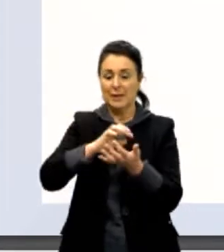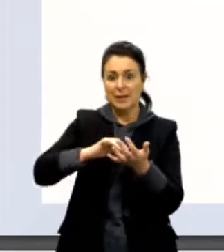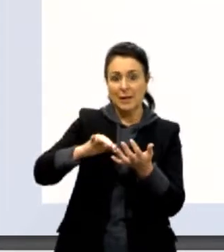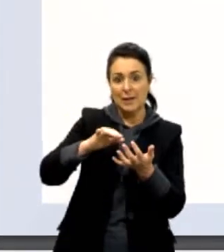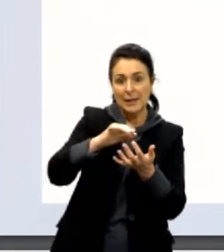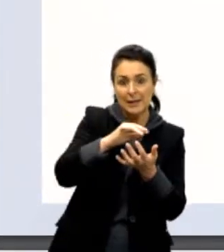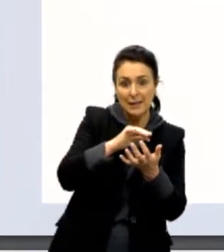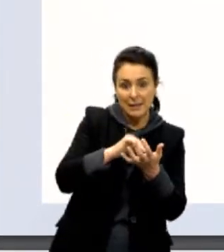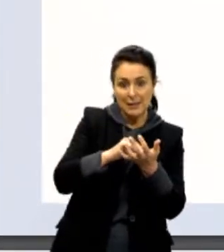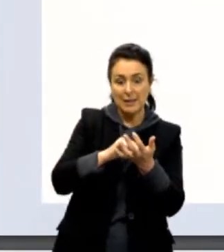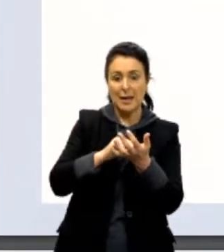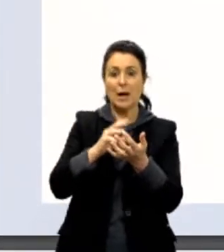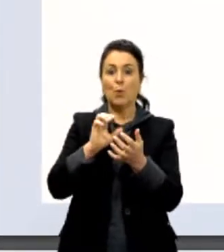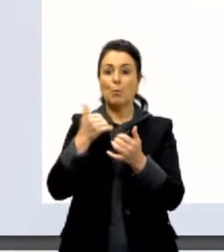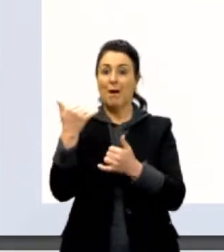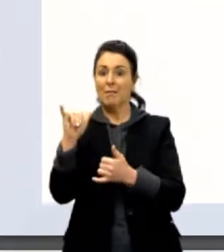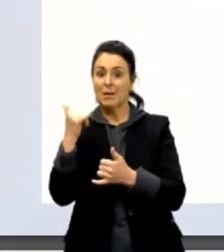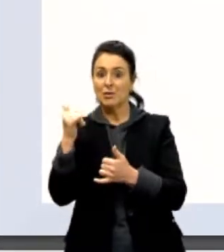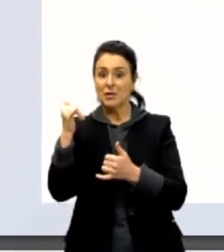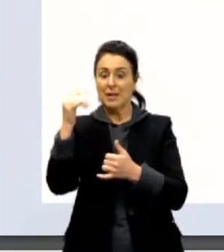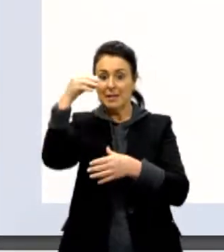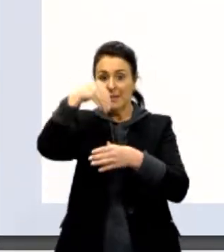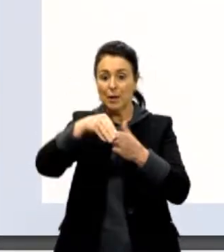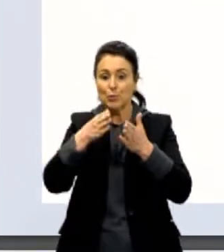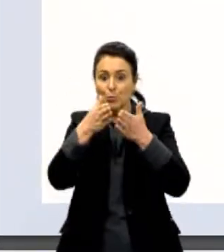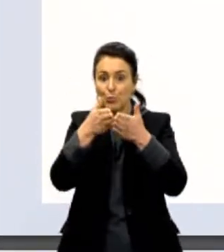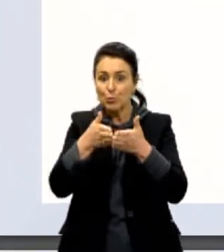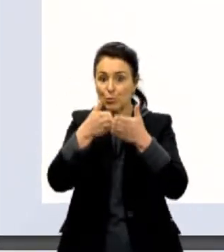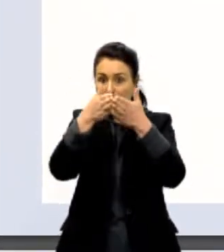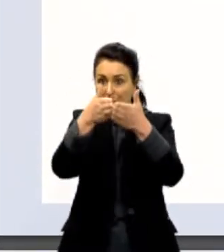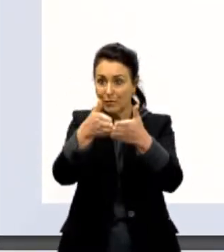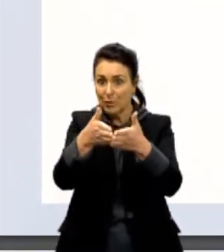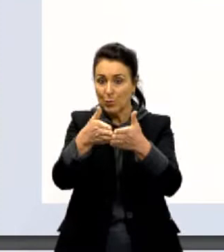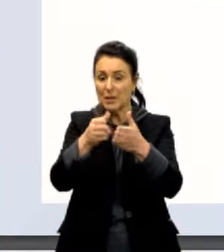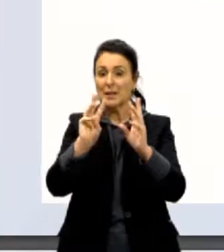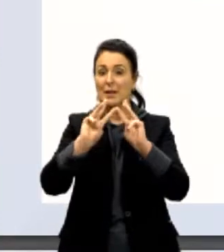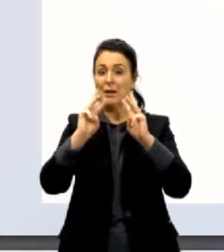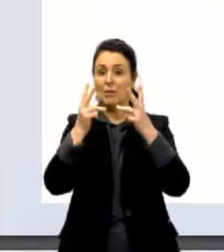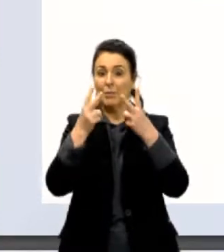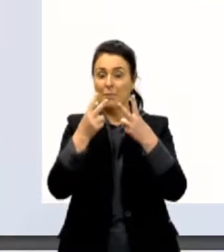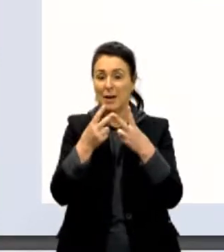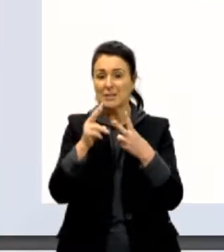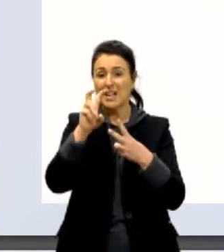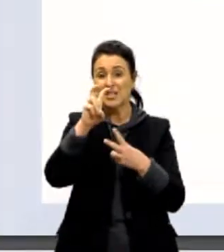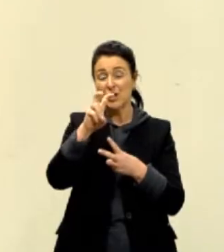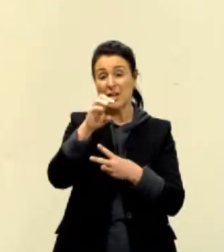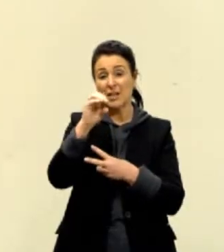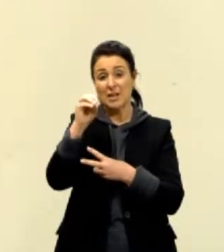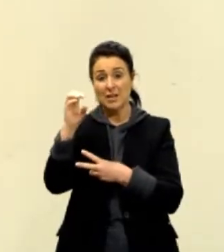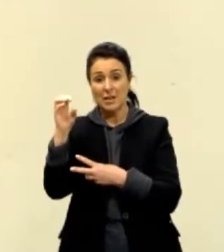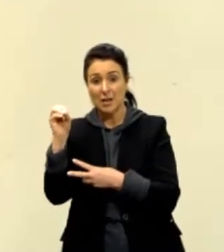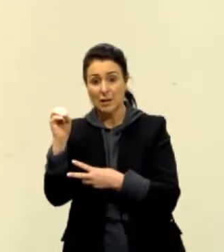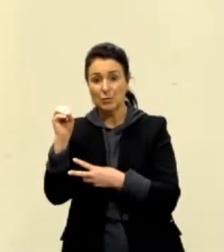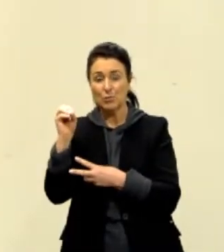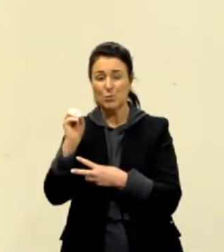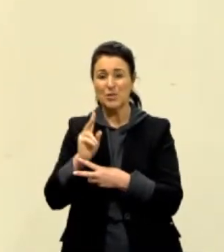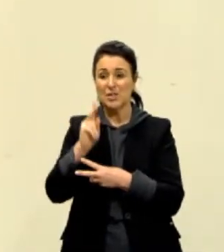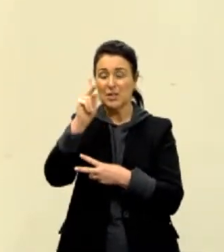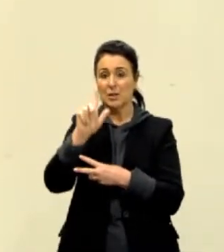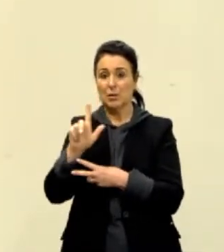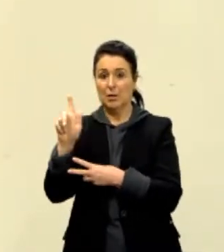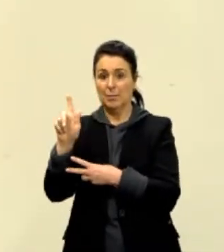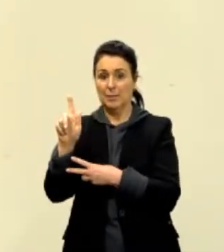navio cargueiro cuja massa vale 500 milhões de quilogramas. Então a gente vai resolver esse exercício sem utilizar a notação